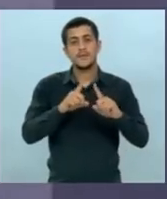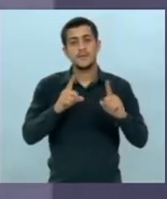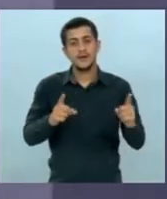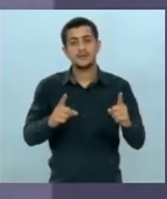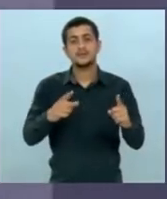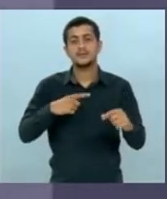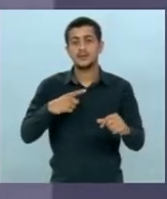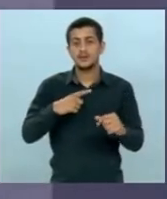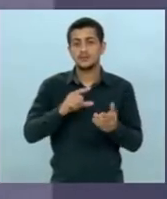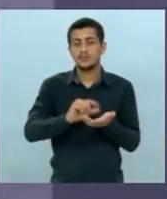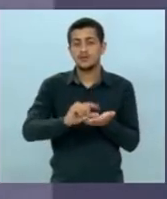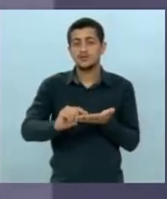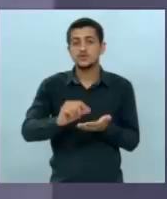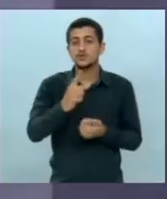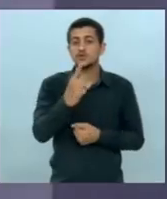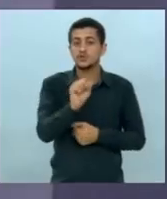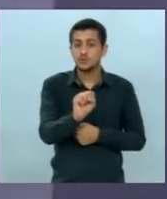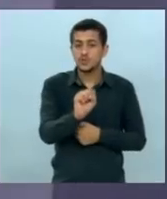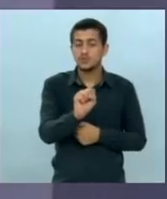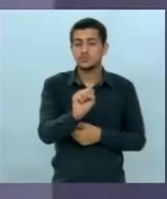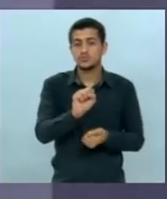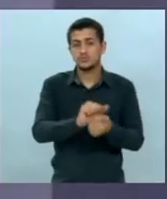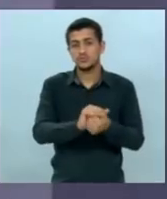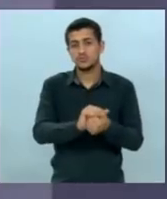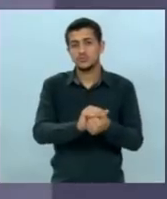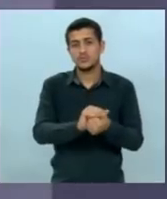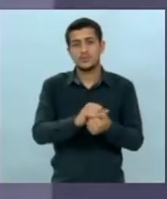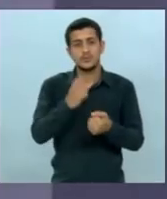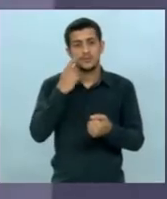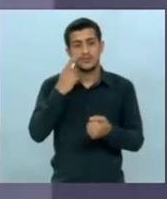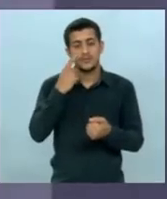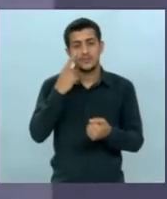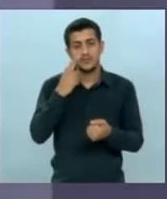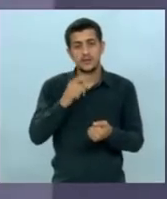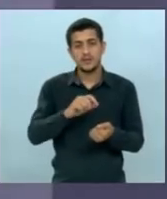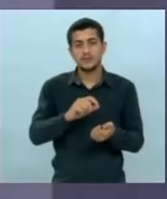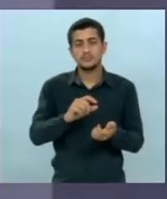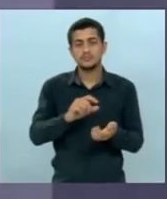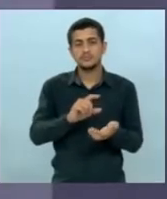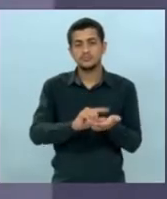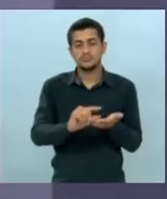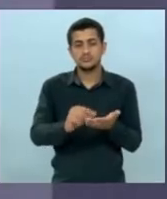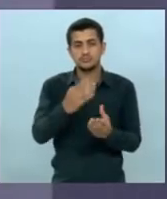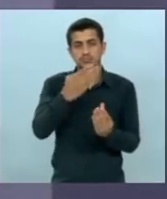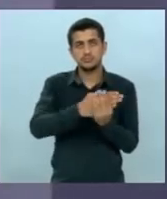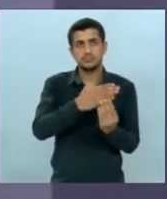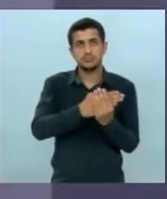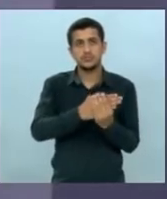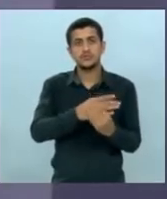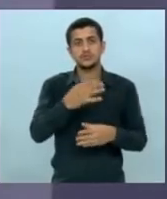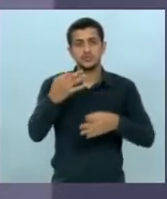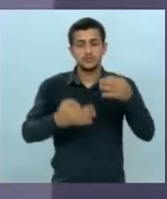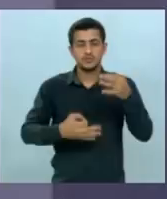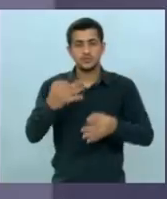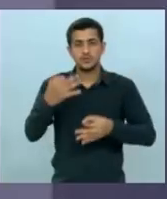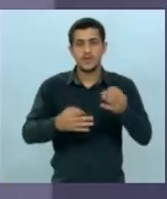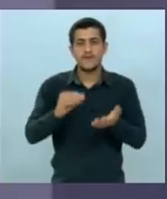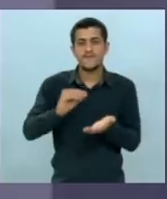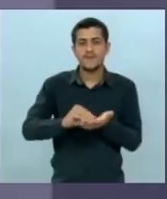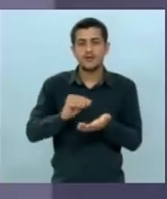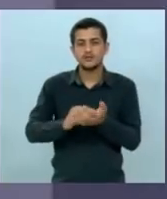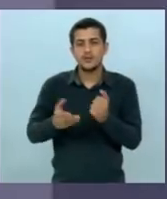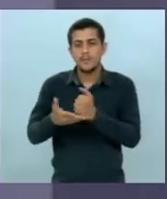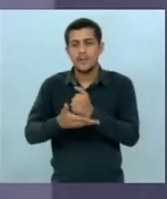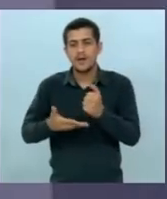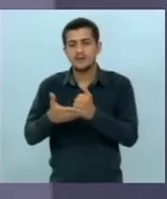artigo 18 diz a decisão depois de ordenado o arquivamento do inquérito policial pela autoridade judiciária por falta de base para